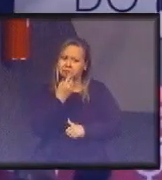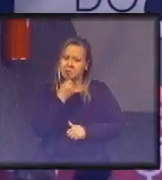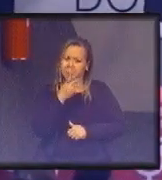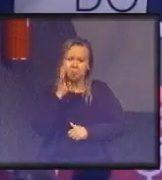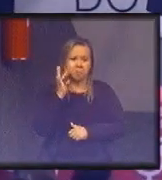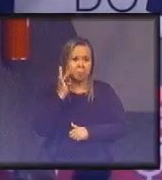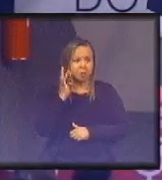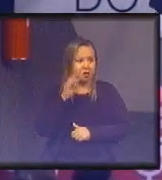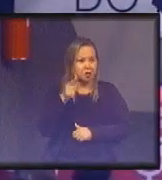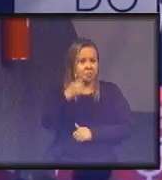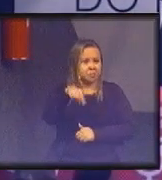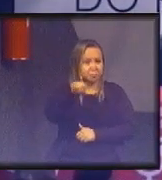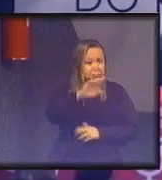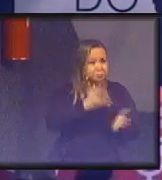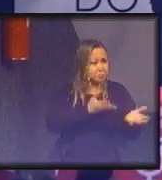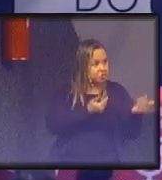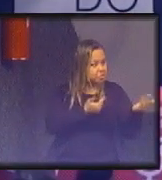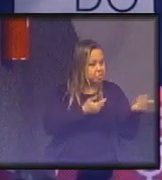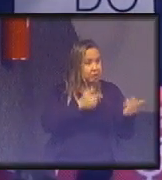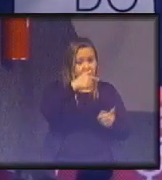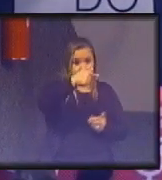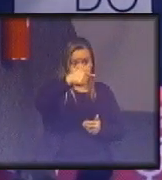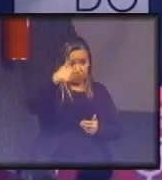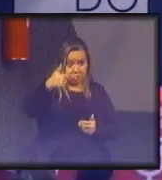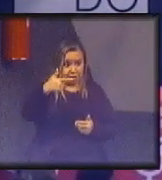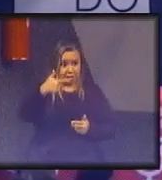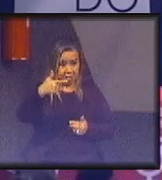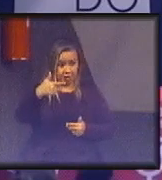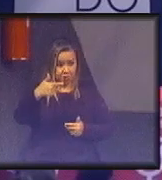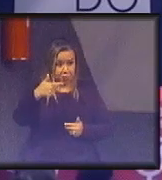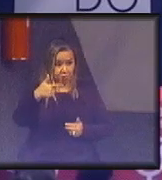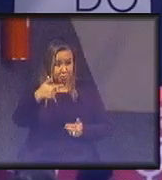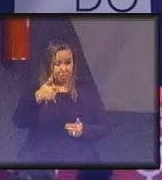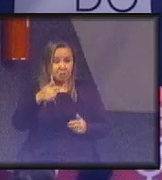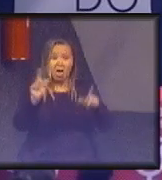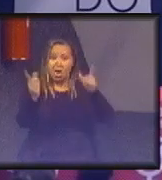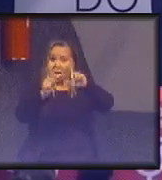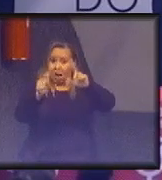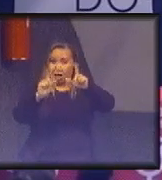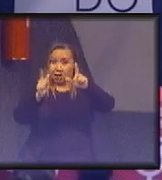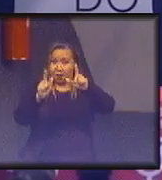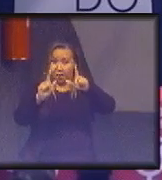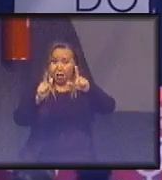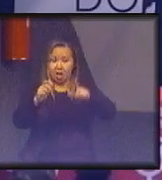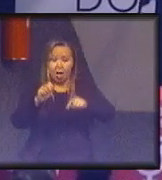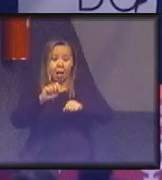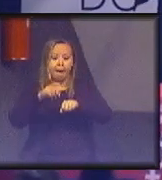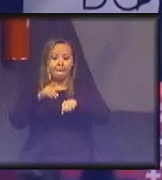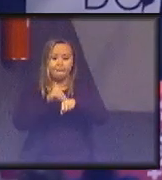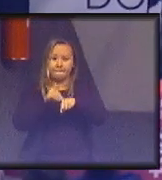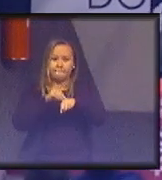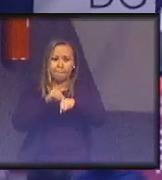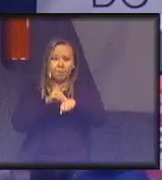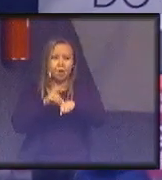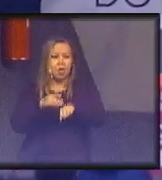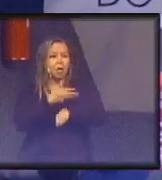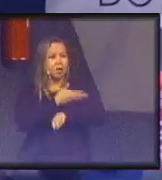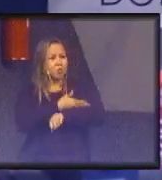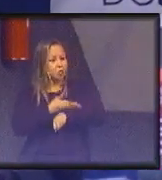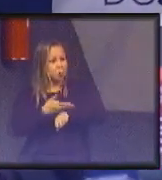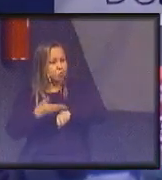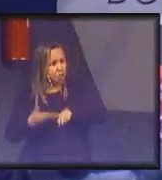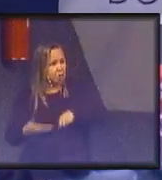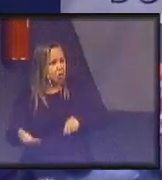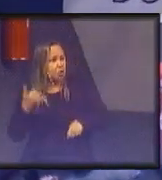vocês são muito jovens, em 72, televisão era preto e branco, o telefone era fixo, não é, Carlos Vicente? O